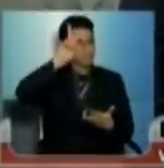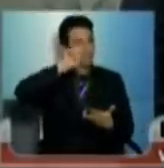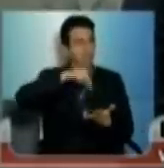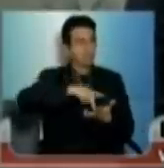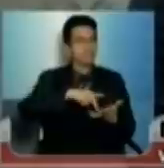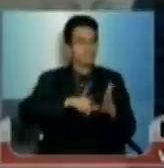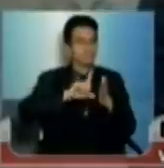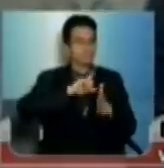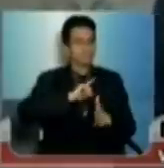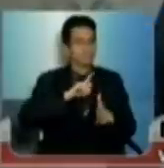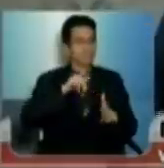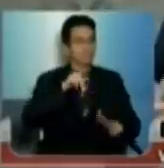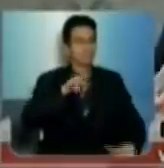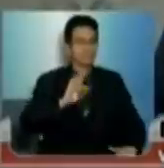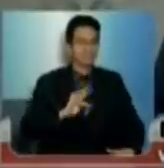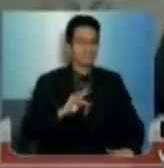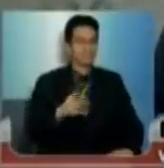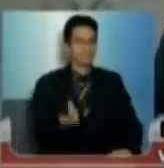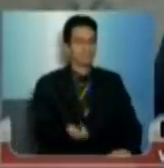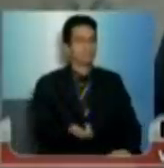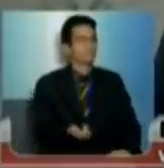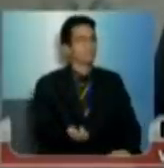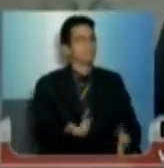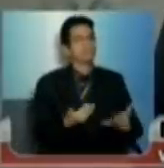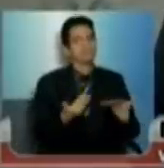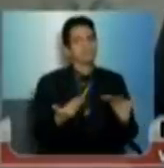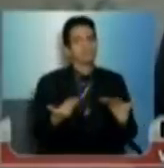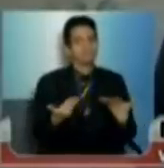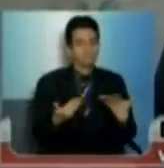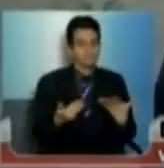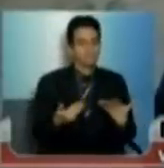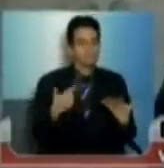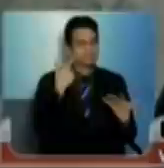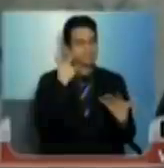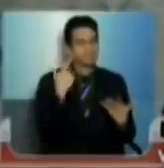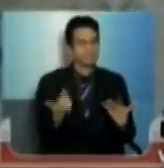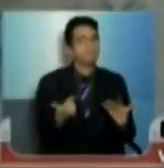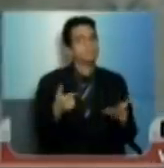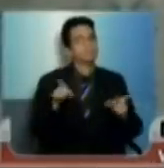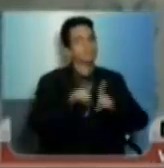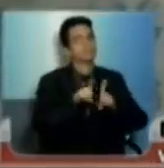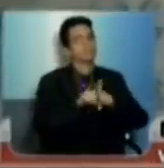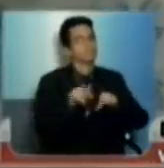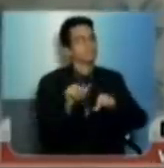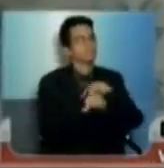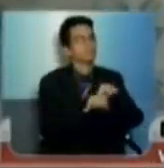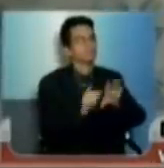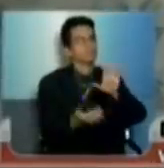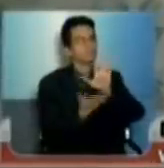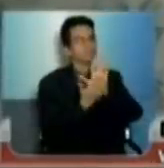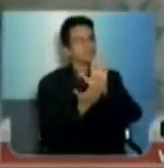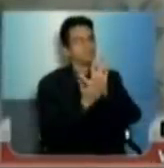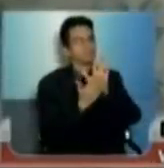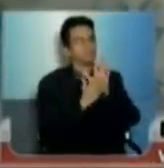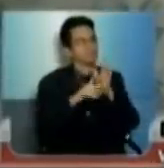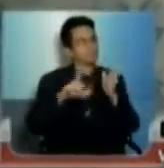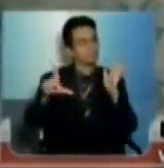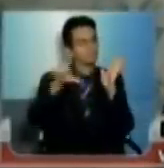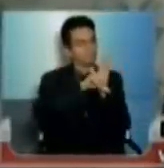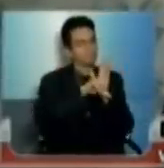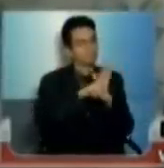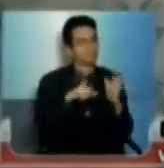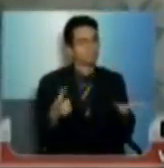de ontem no sentido de derrubar o veto ao projeto de lei número